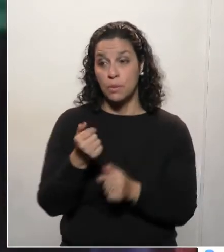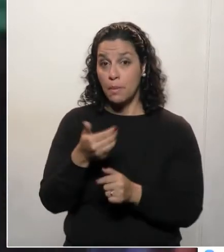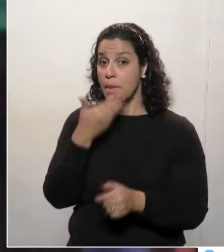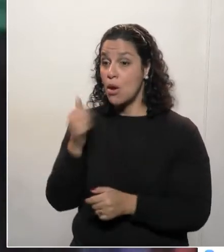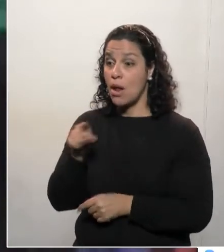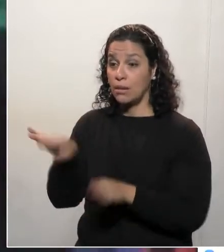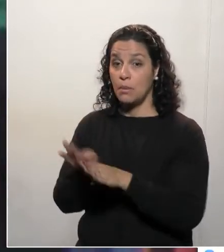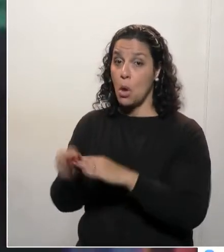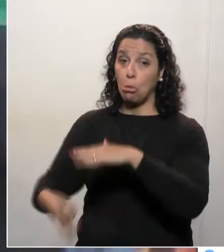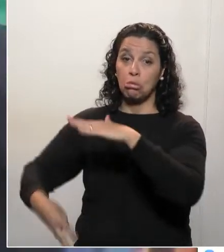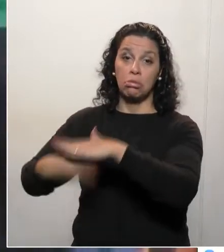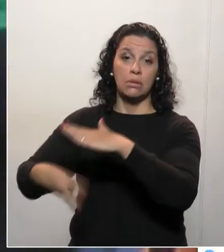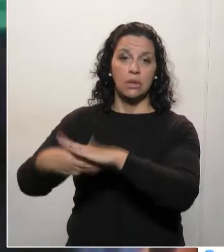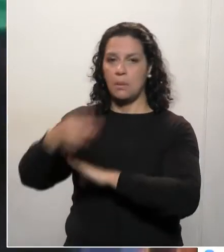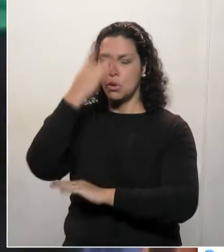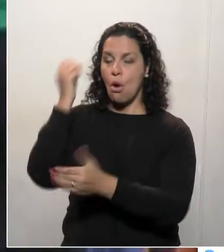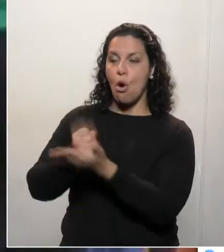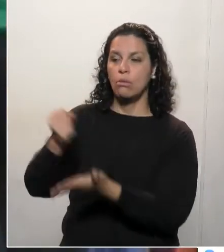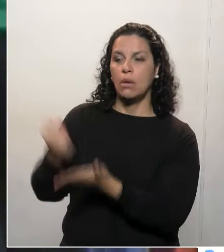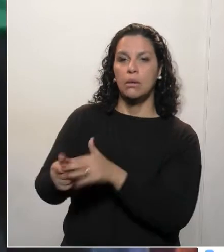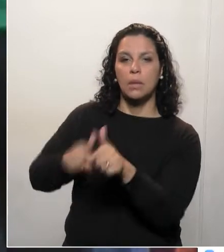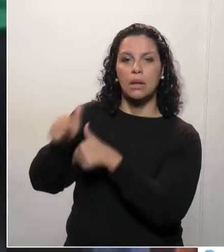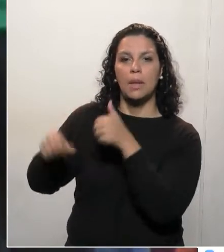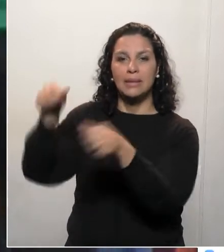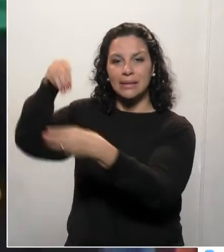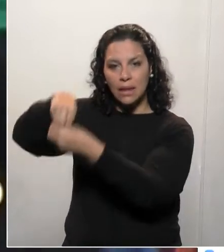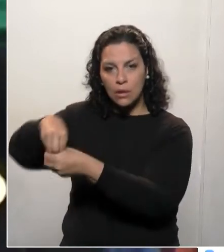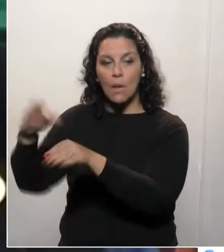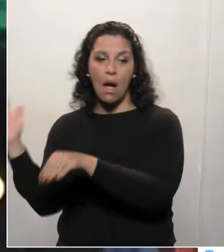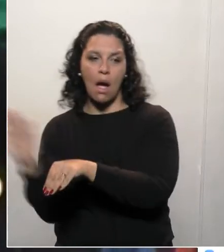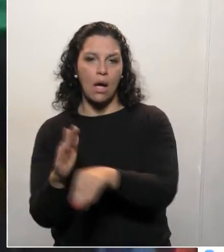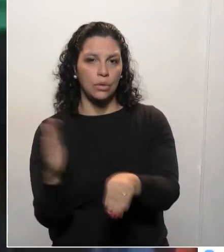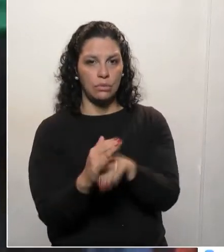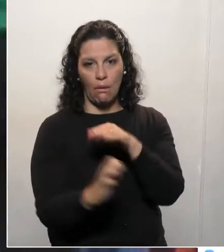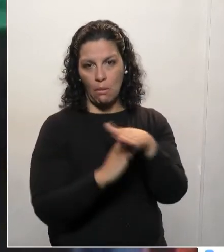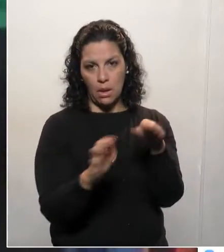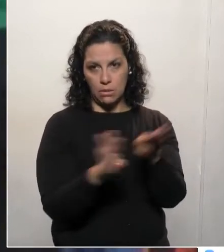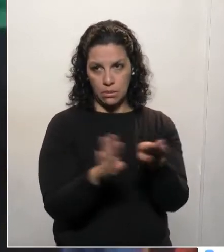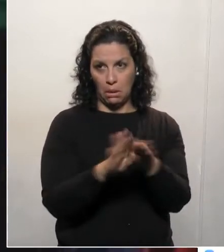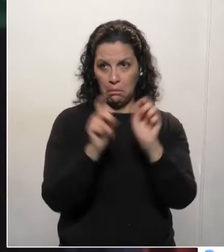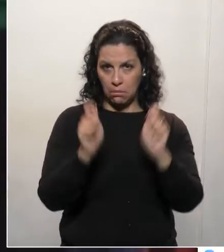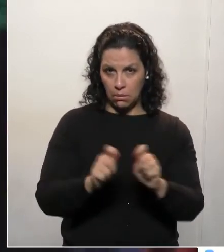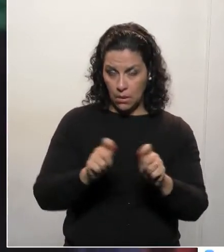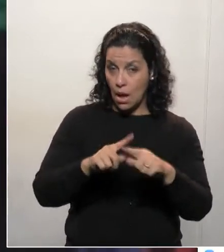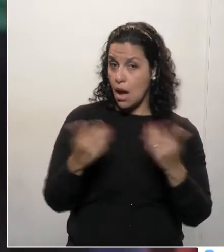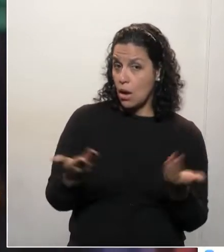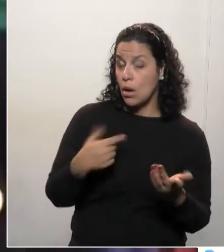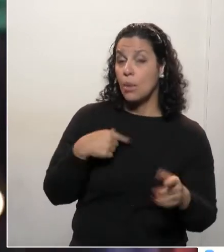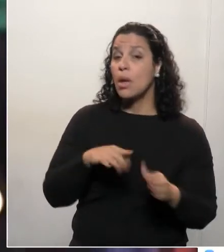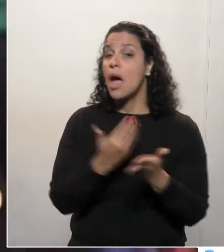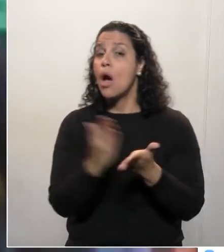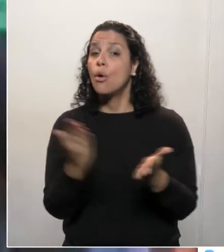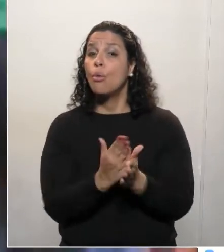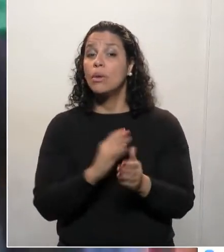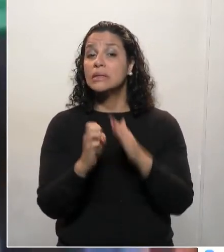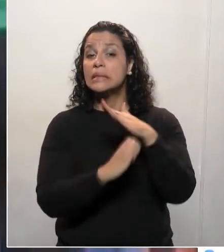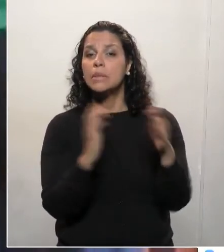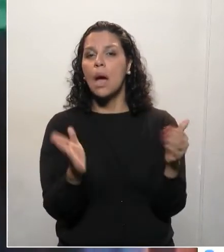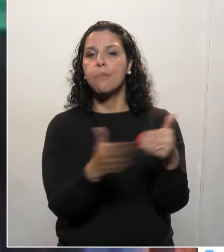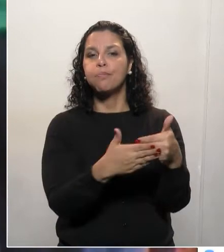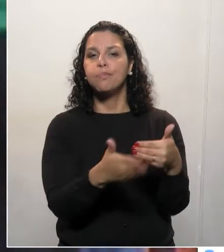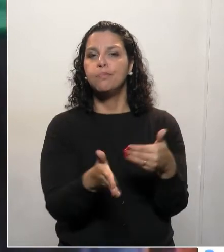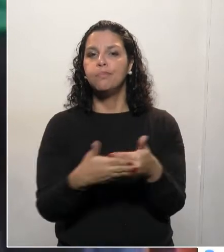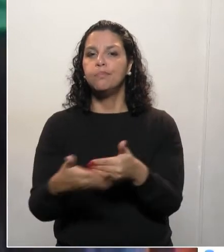Ou terceirizar uma contratação de pessoal para atender esses empresários, porque, em virtude disso, estão fechando, empresas estão